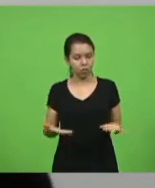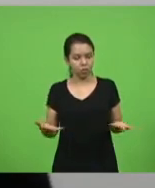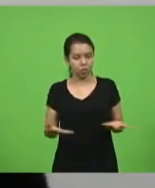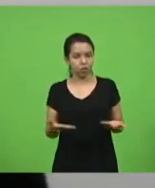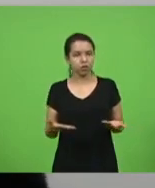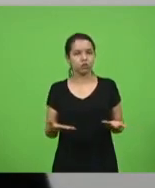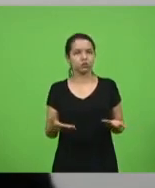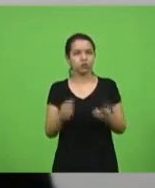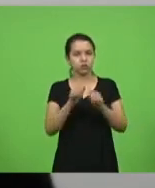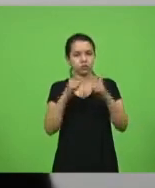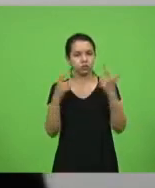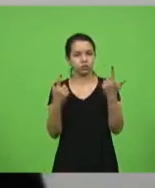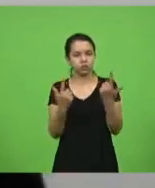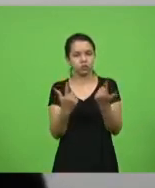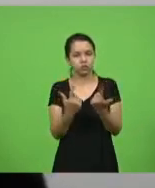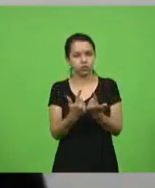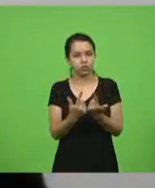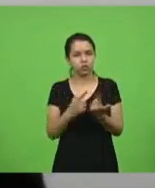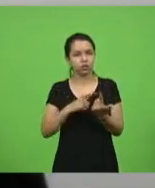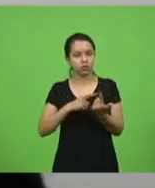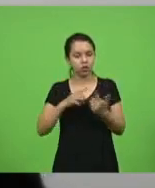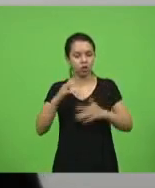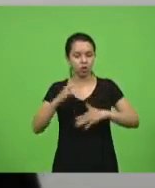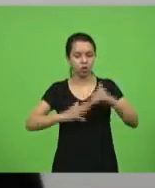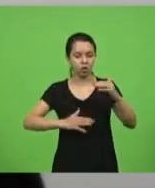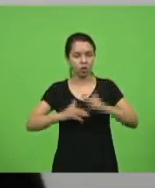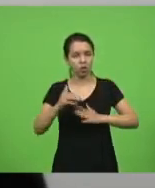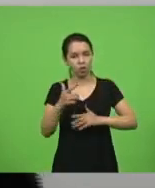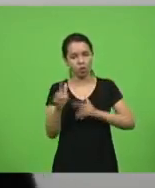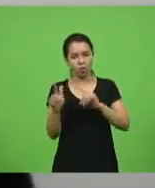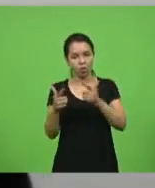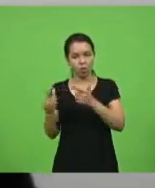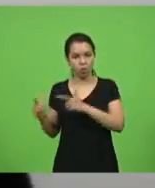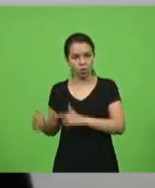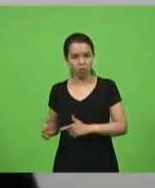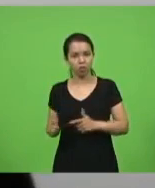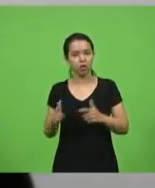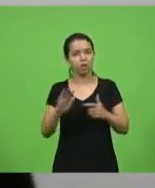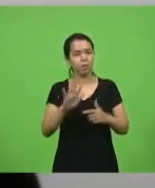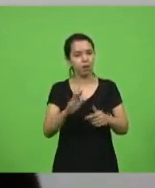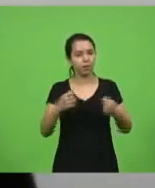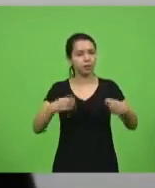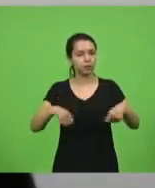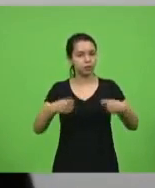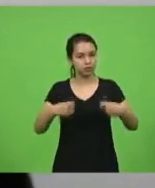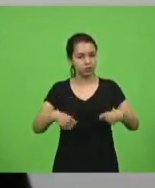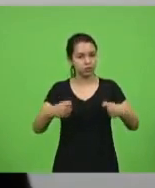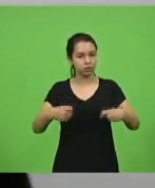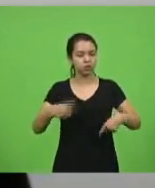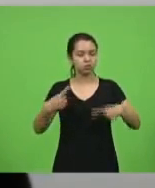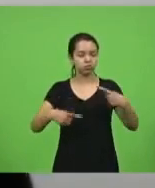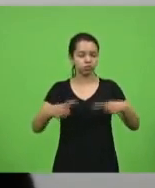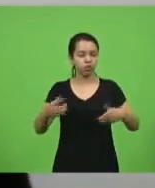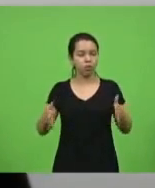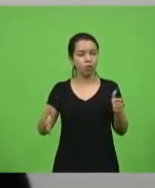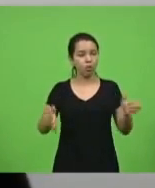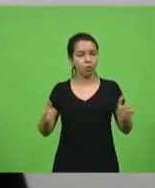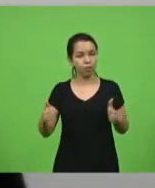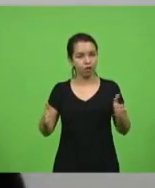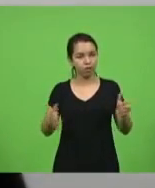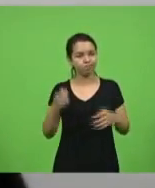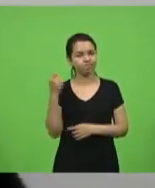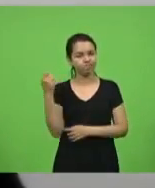mesmo fazendo uma série de outras ações, que não falar desse momento grave que é essa questão da